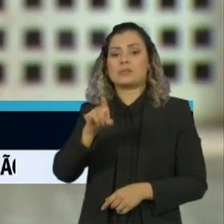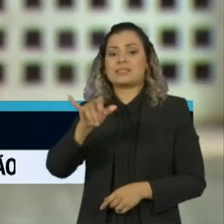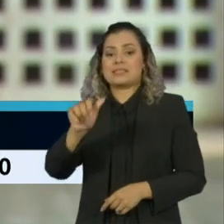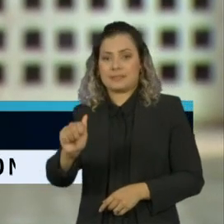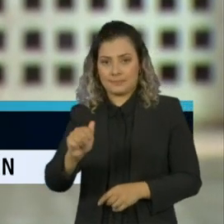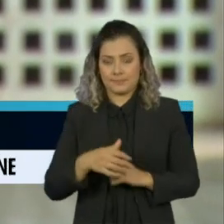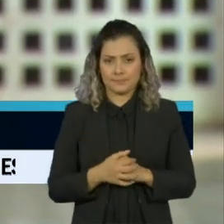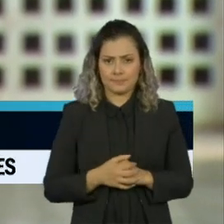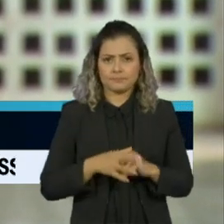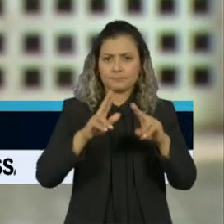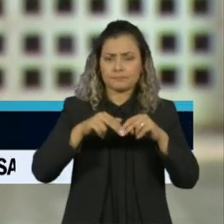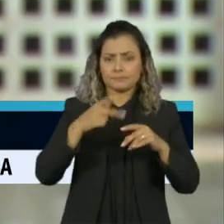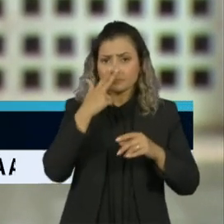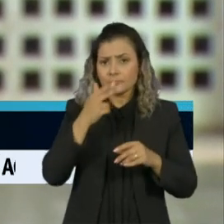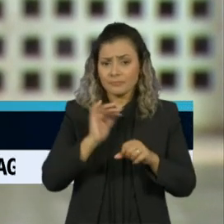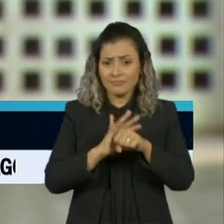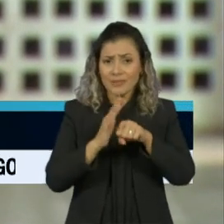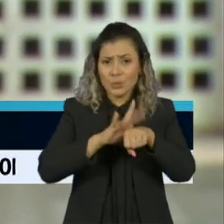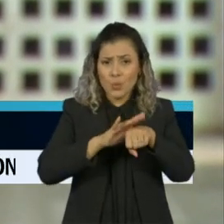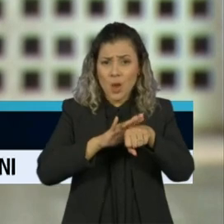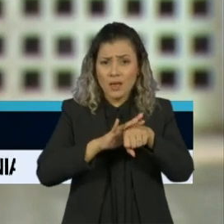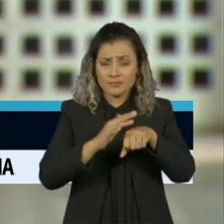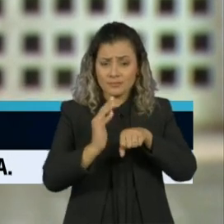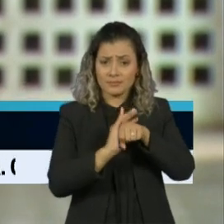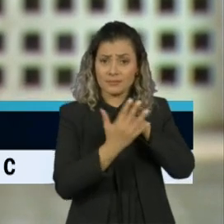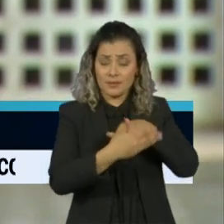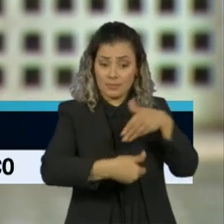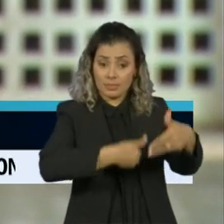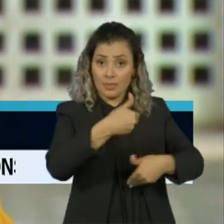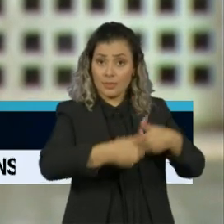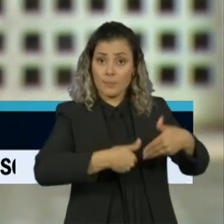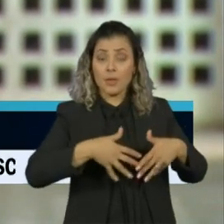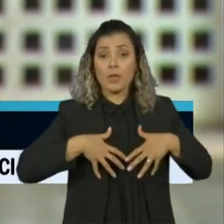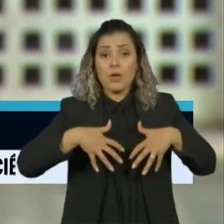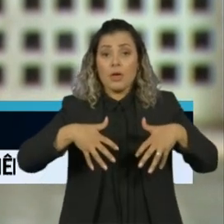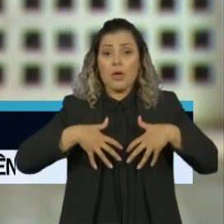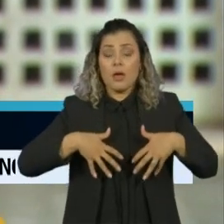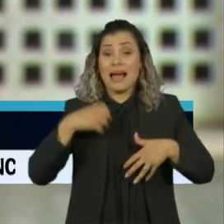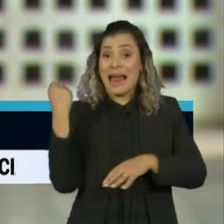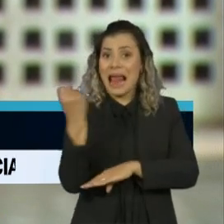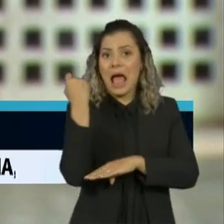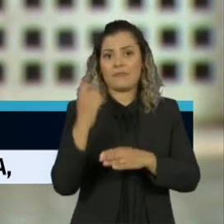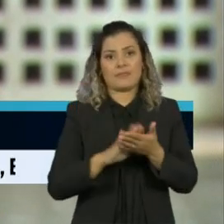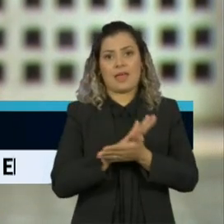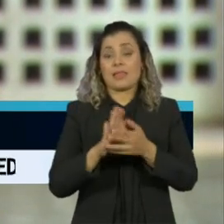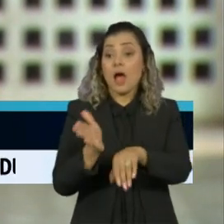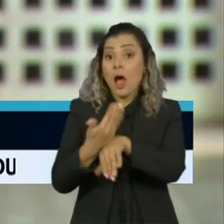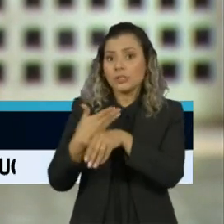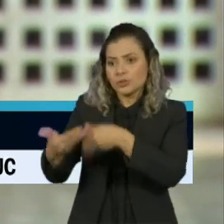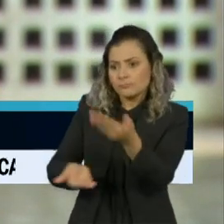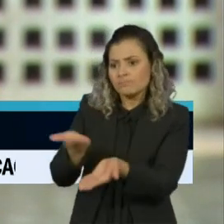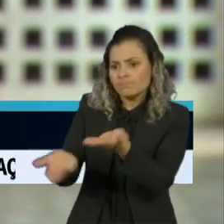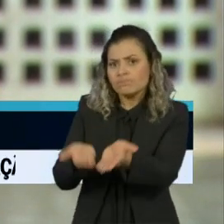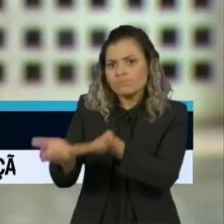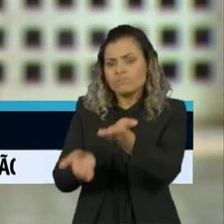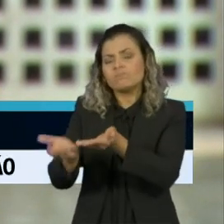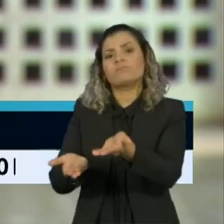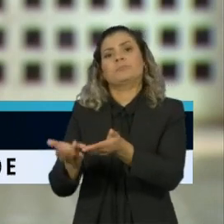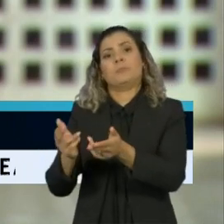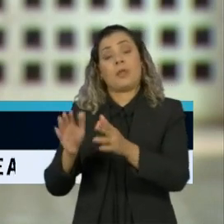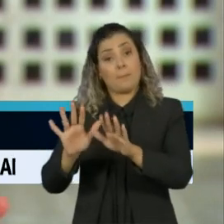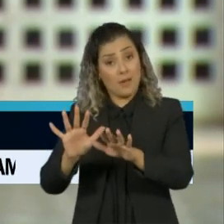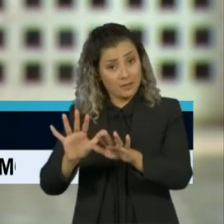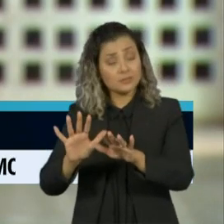recuperação são maiores quando os doentes são tratados antes de terem os pulmões seriamente comprometidos pela Covid-19.